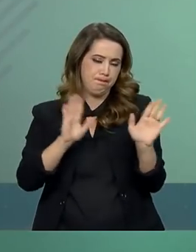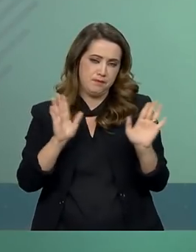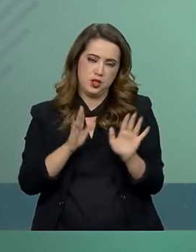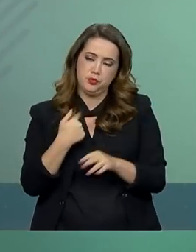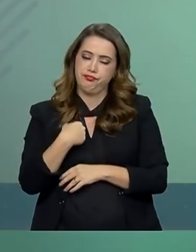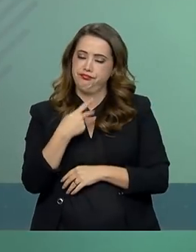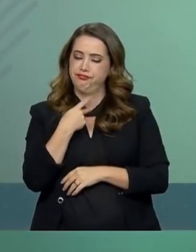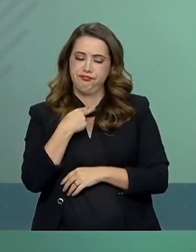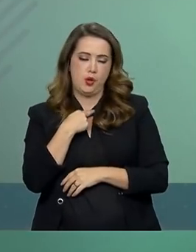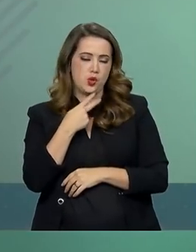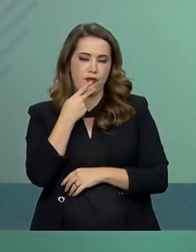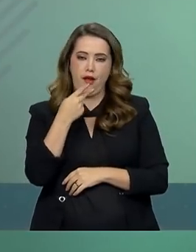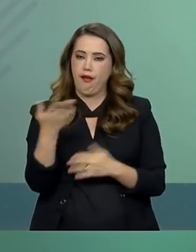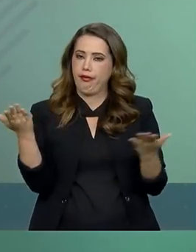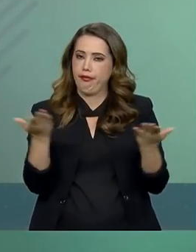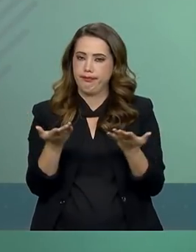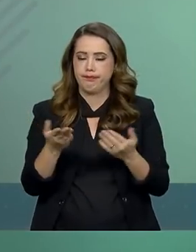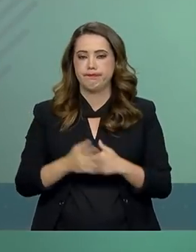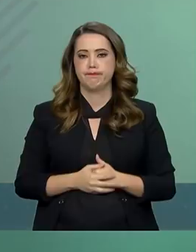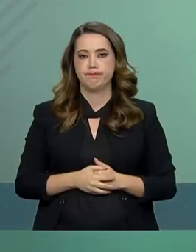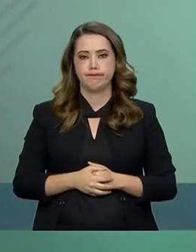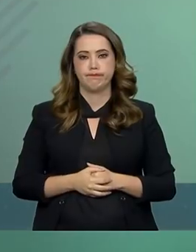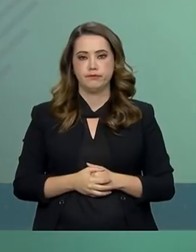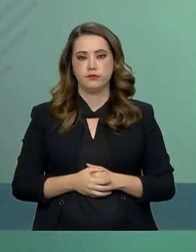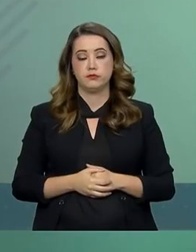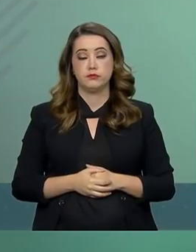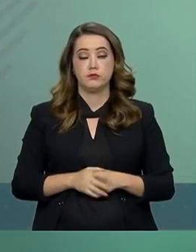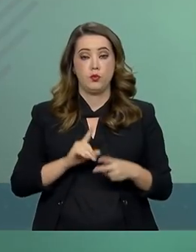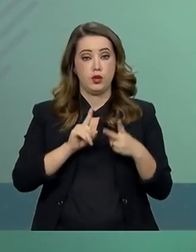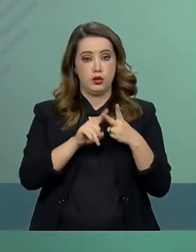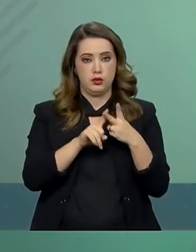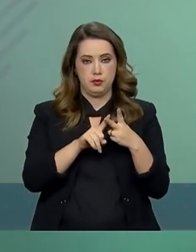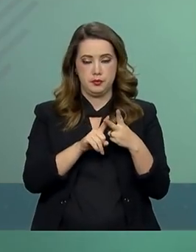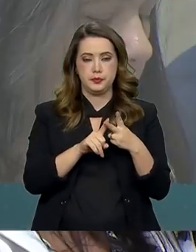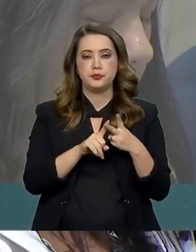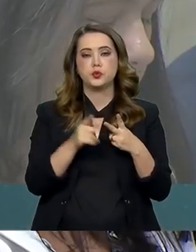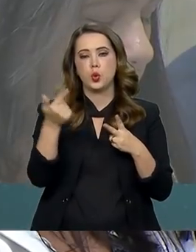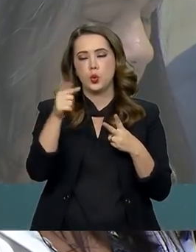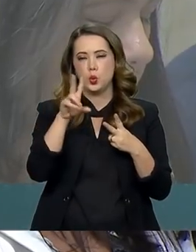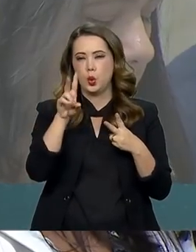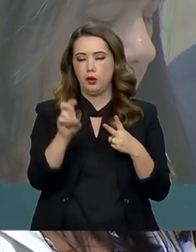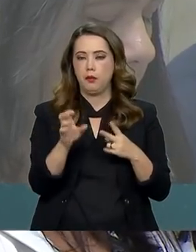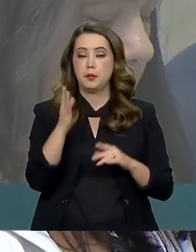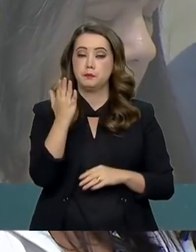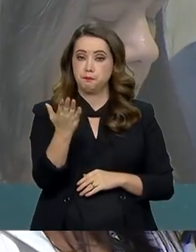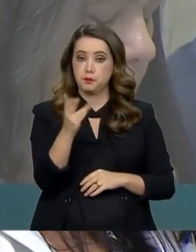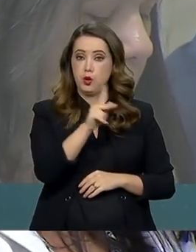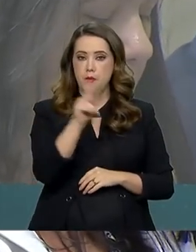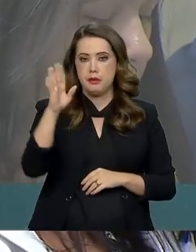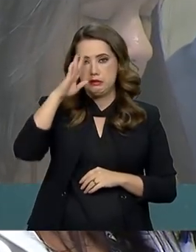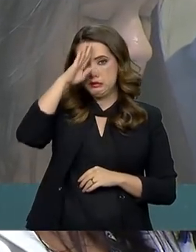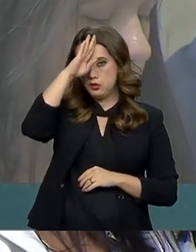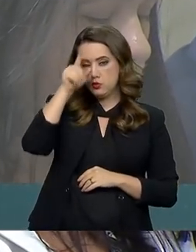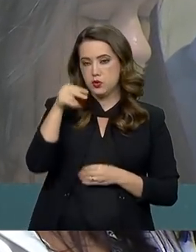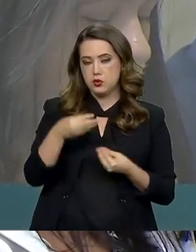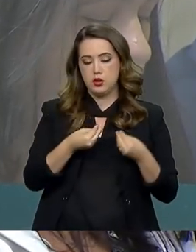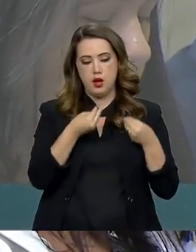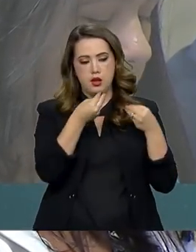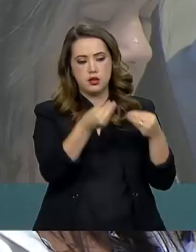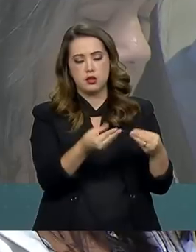os quais eu não posso adiantar-lhe nesse momento. E também, para complementar um outro assunto, o presidente entregou hoje